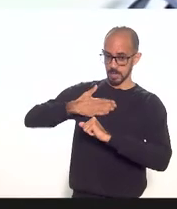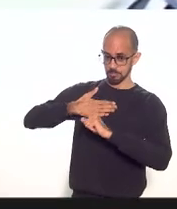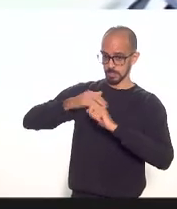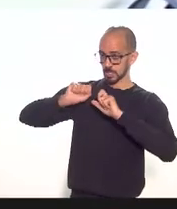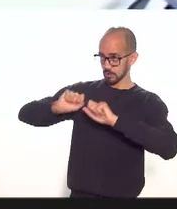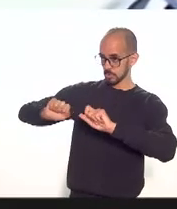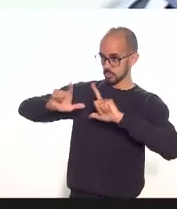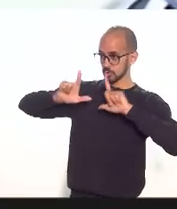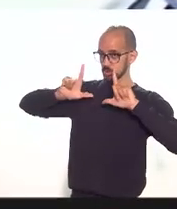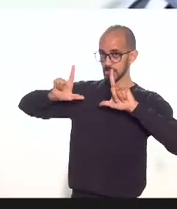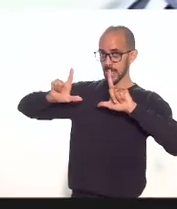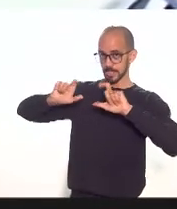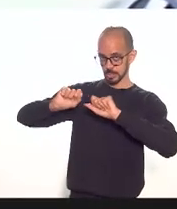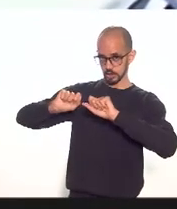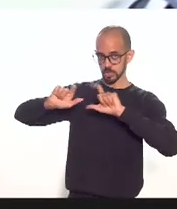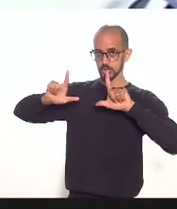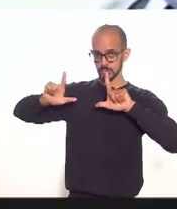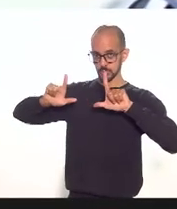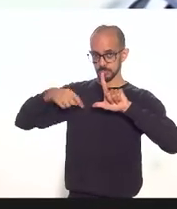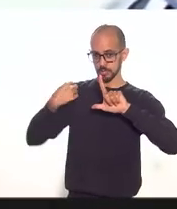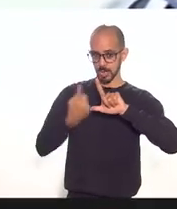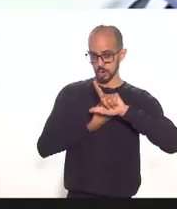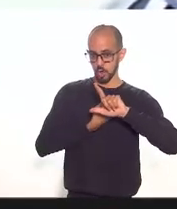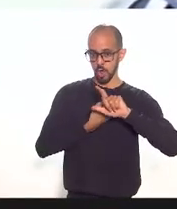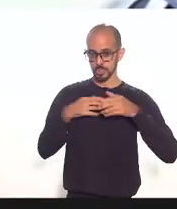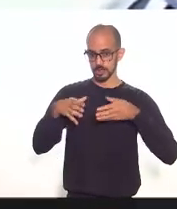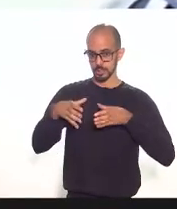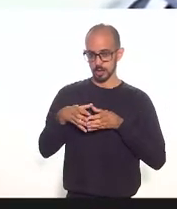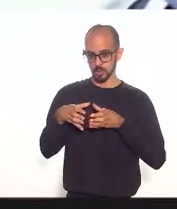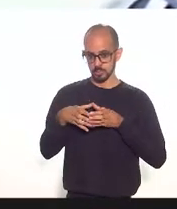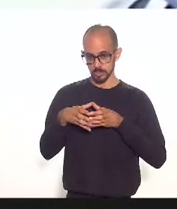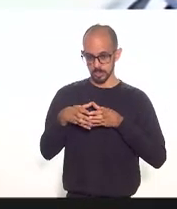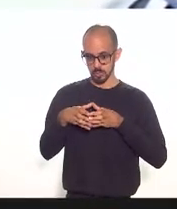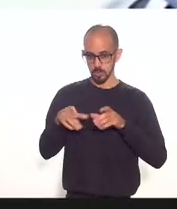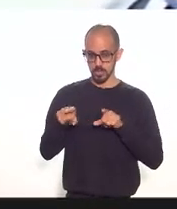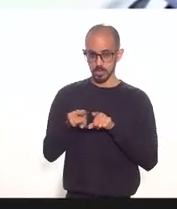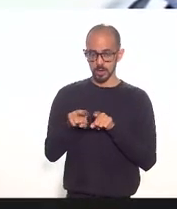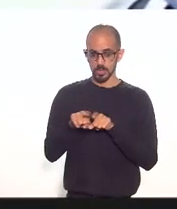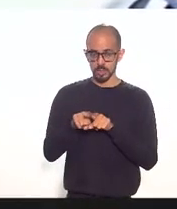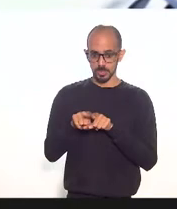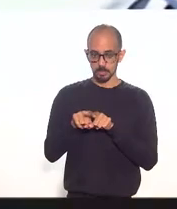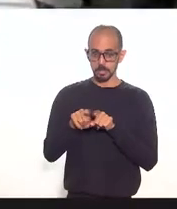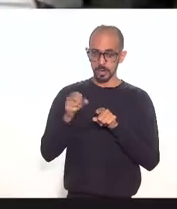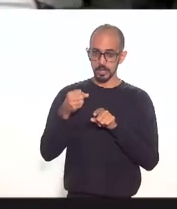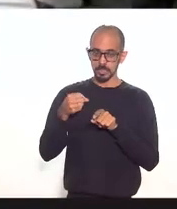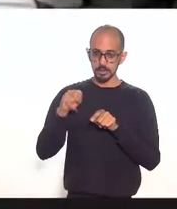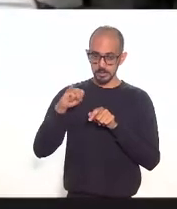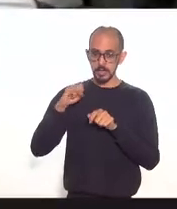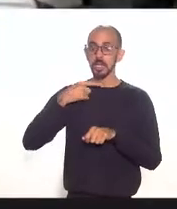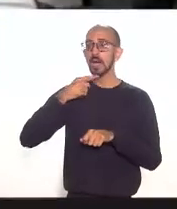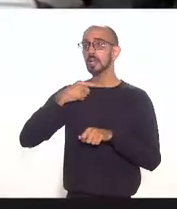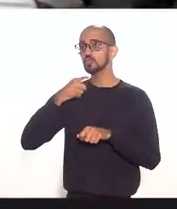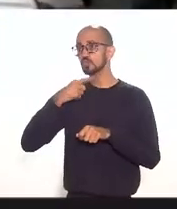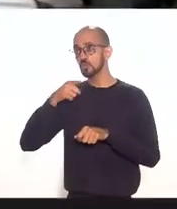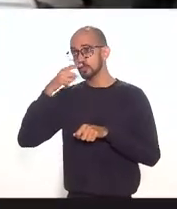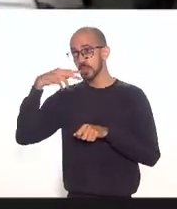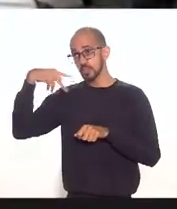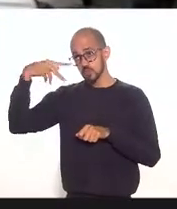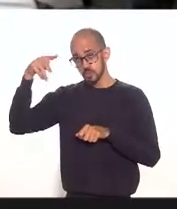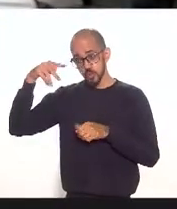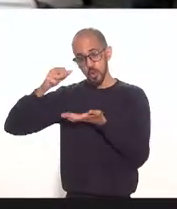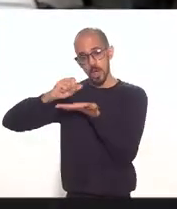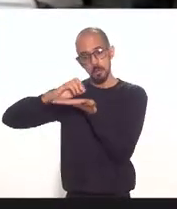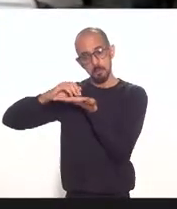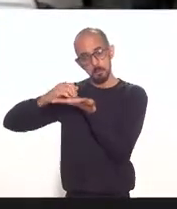nossa Secretaria dos Trabalhos da Comissão e também se a tiver aí as suas dúvidas inscritas também o